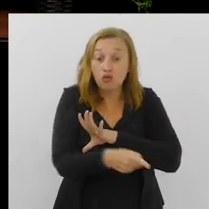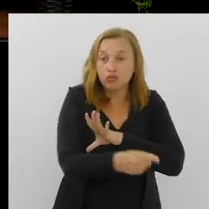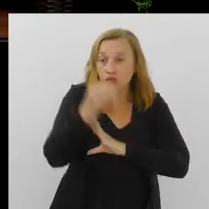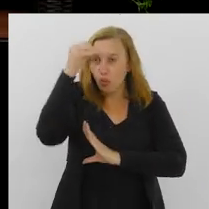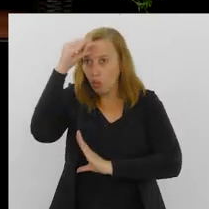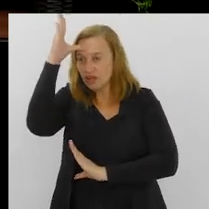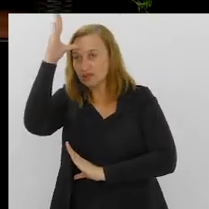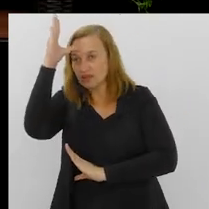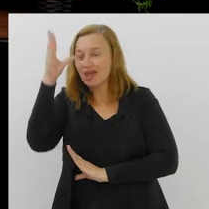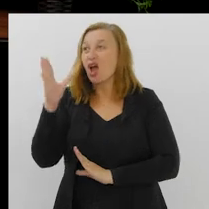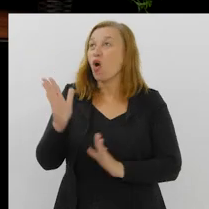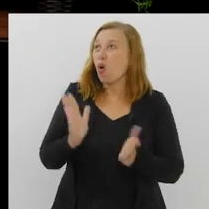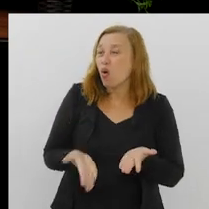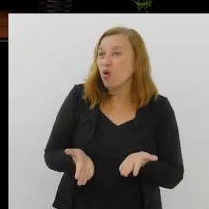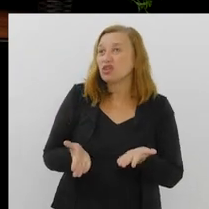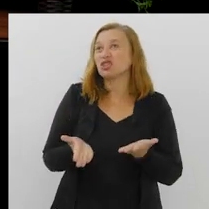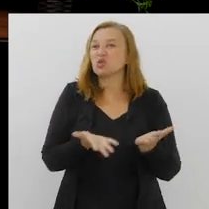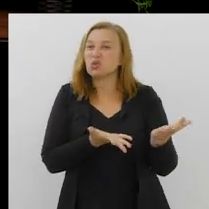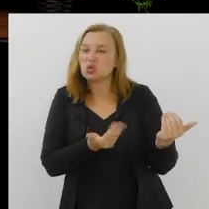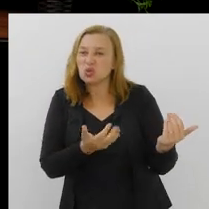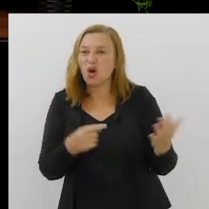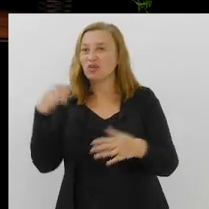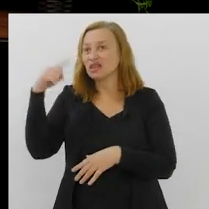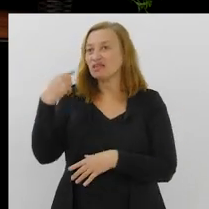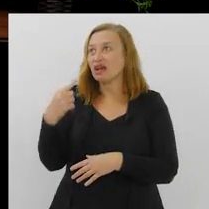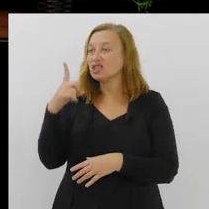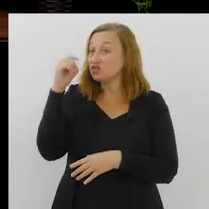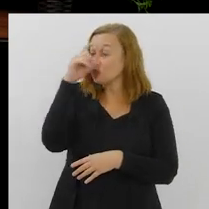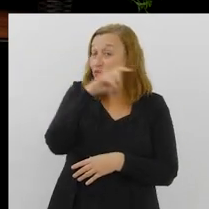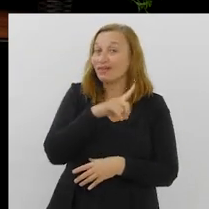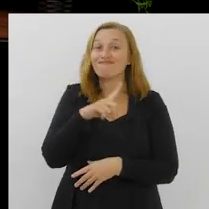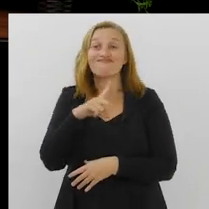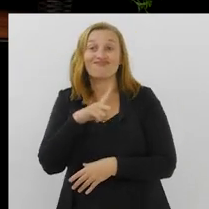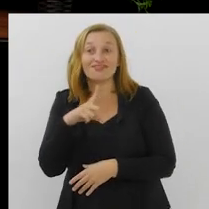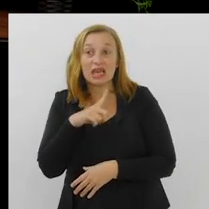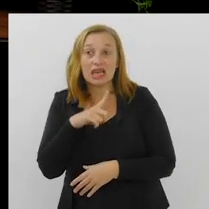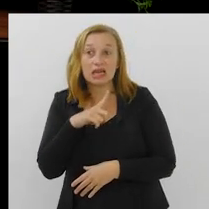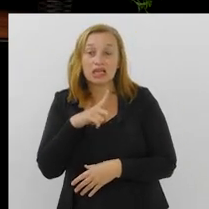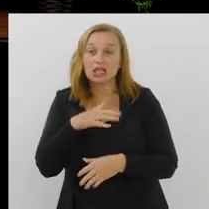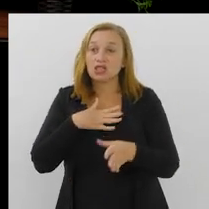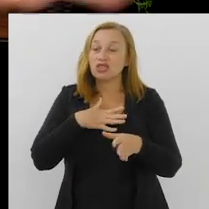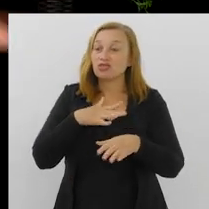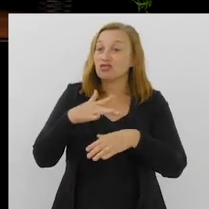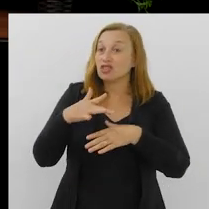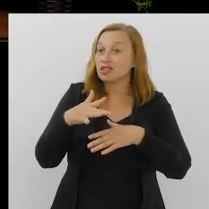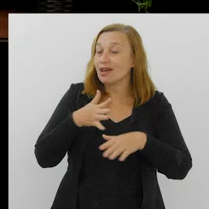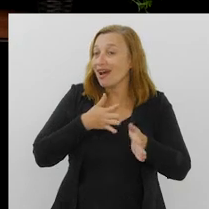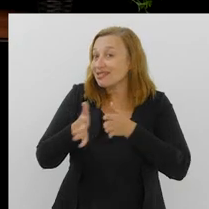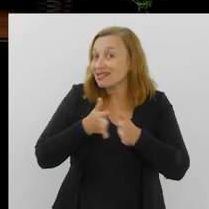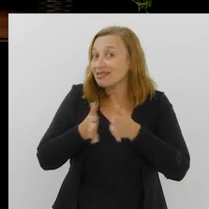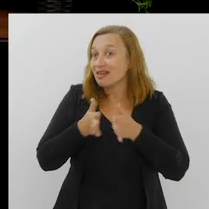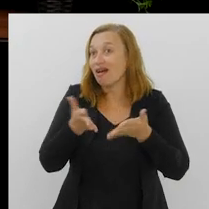conhecimento. Então, a pessoa hoje, o jovem advogado, ele tem essa dificuldade de acessar,